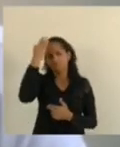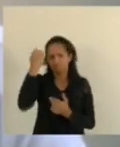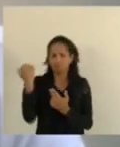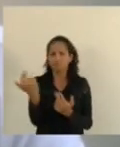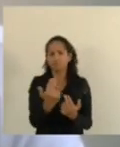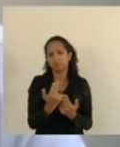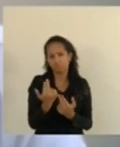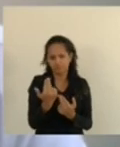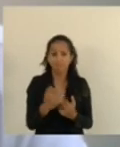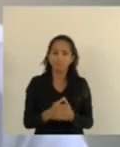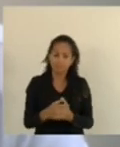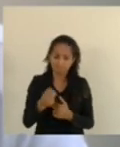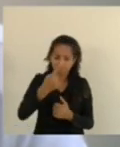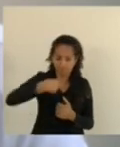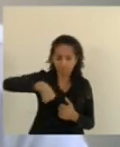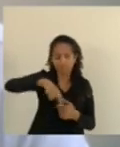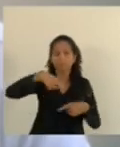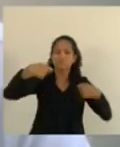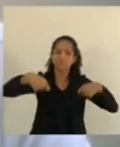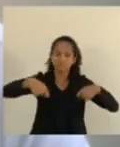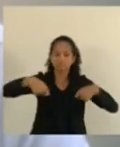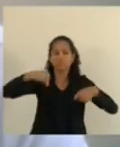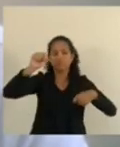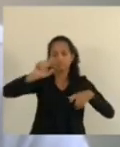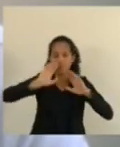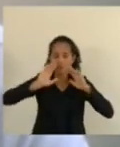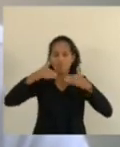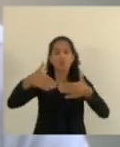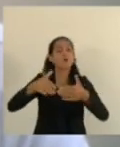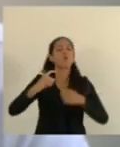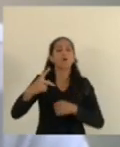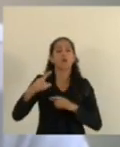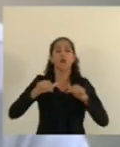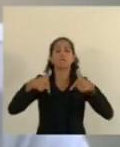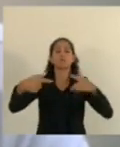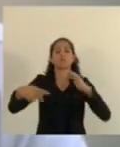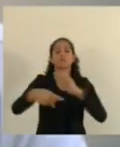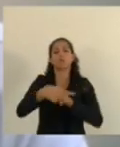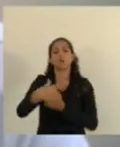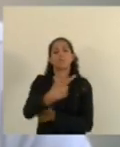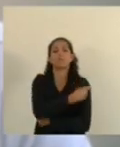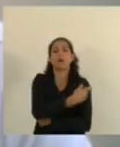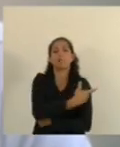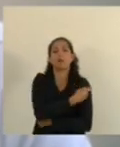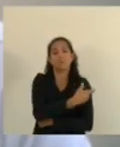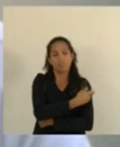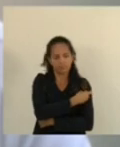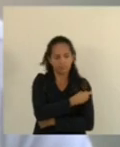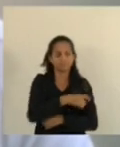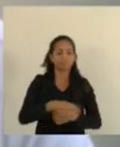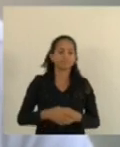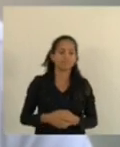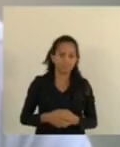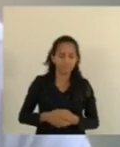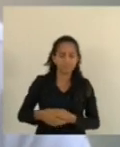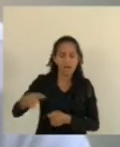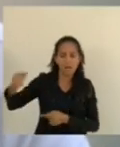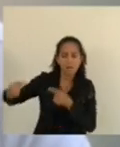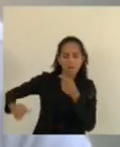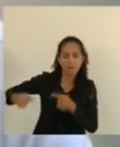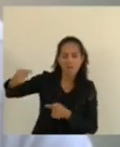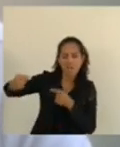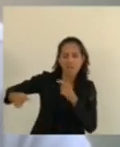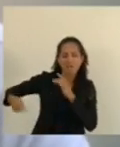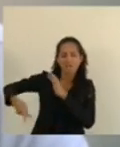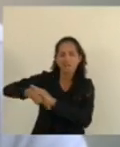Então, nós precisamos, sim, focar na vacinação. E essa polêmica política, eu não gosto de